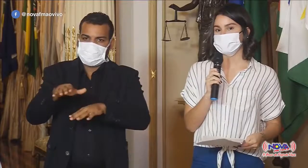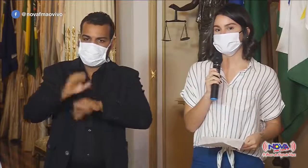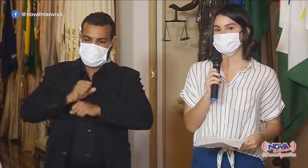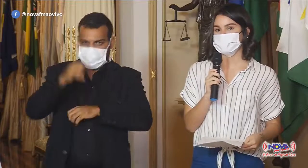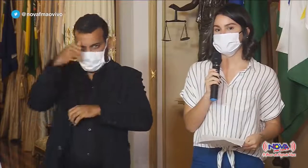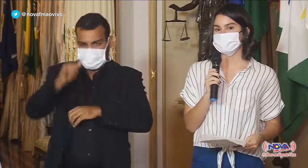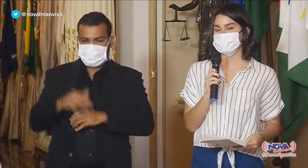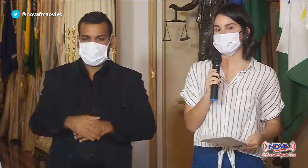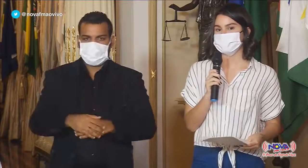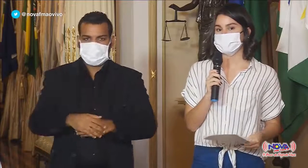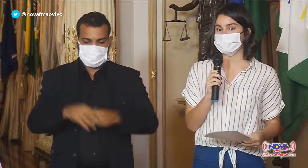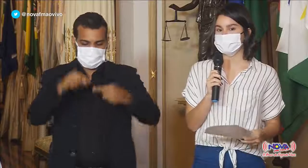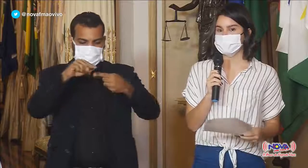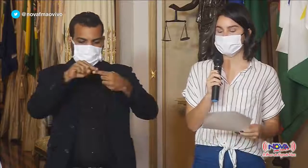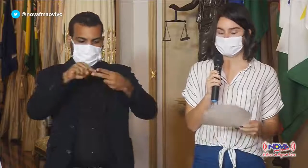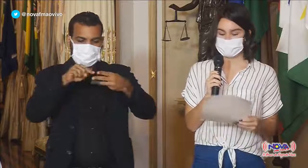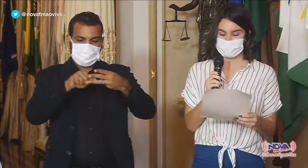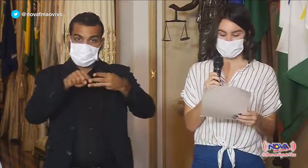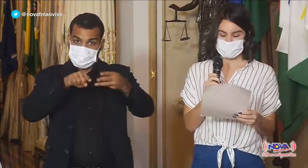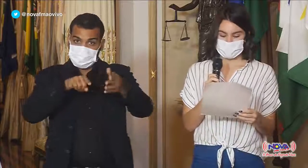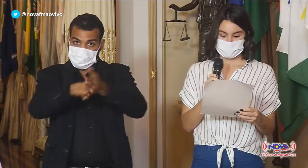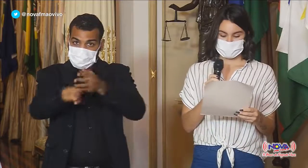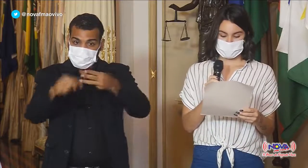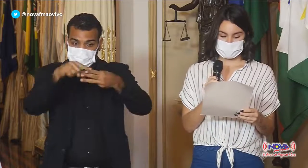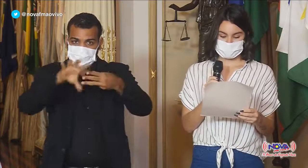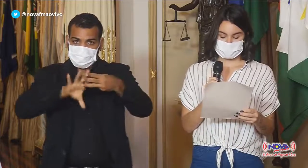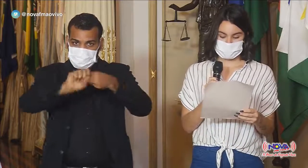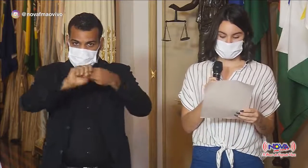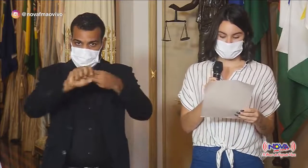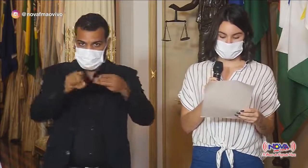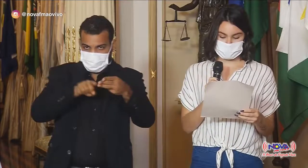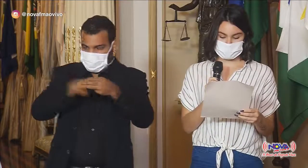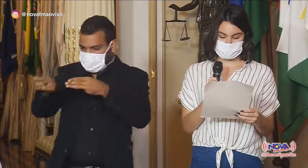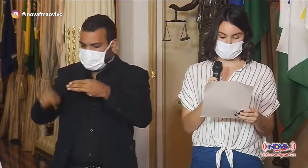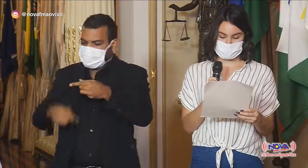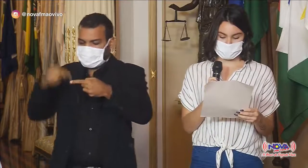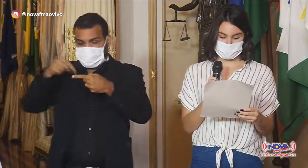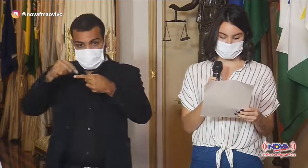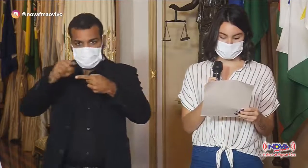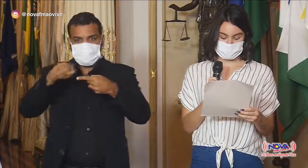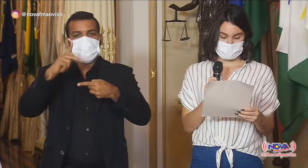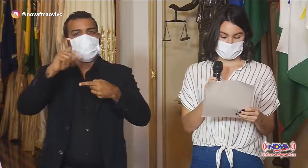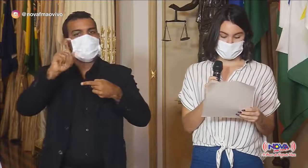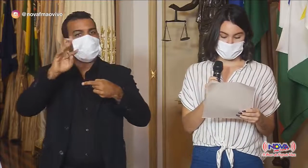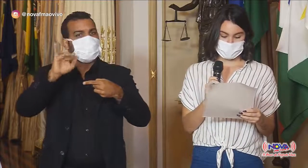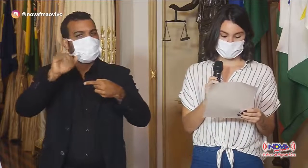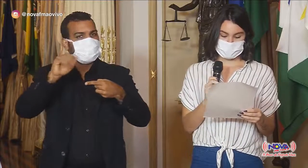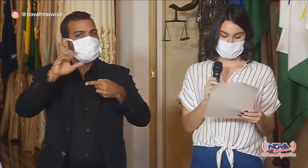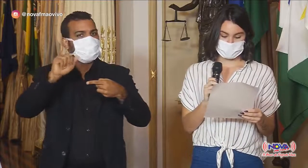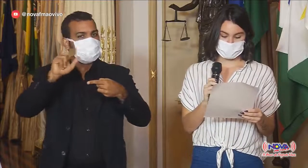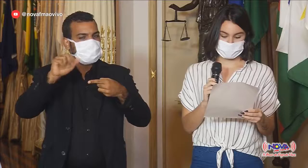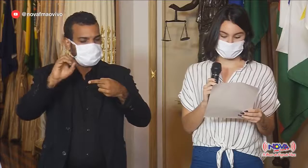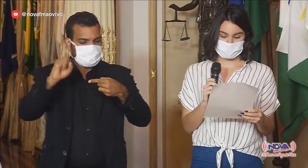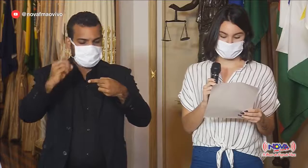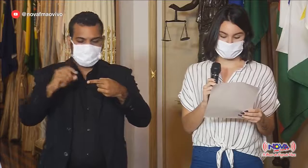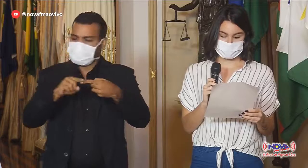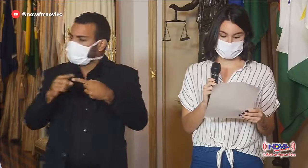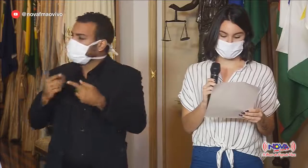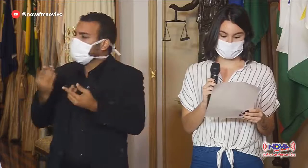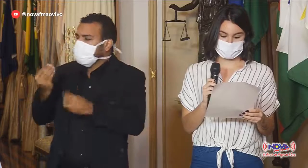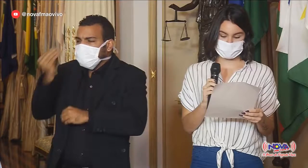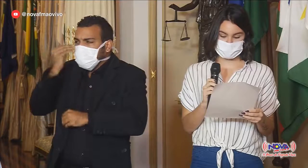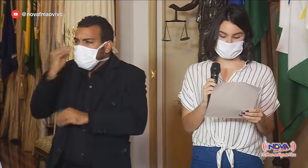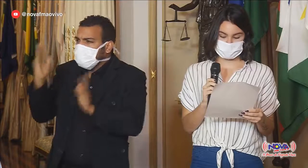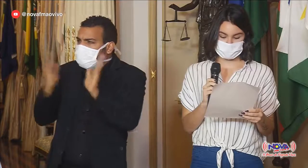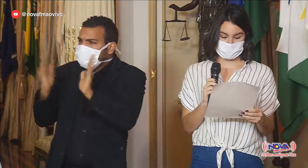próximas perguntas que são para o secretário Bruno Chomba. Primeiro, Patrícia Raposo, da CBN, pergunta. Qual a previsão para a retomada dos